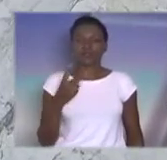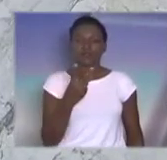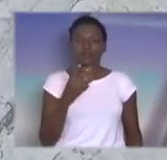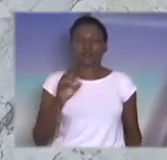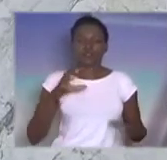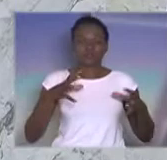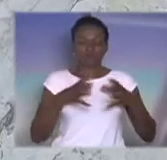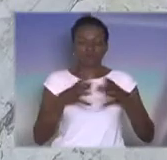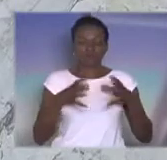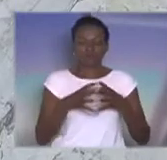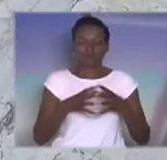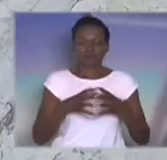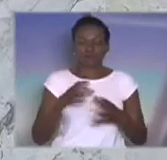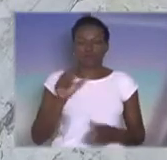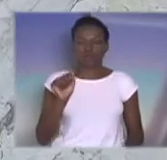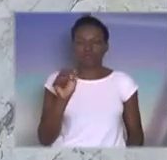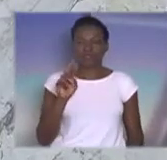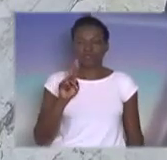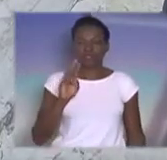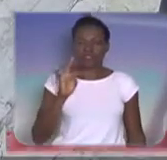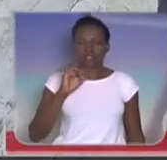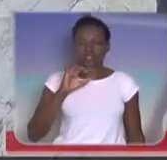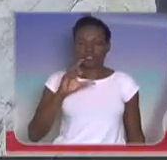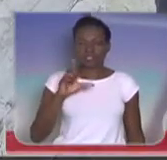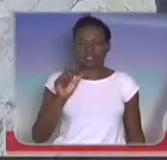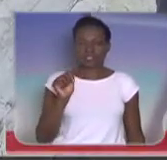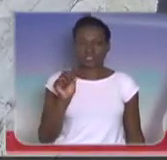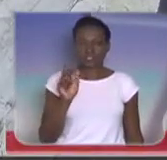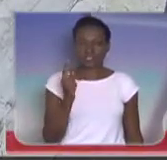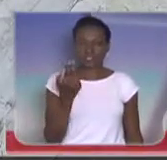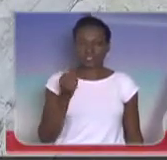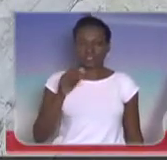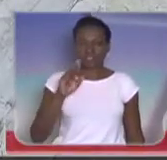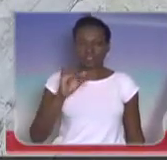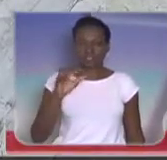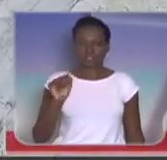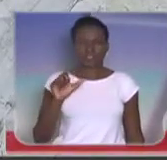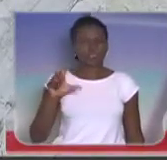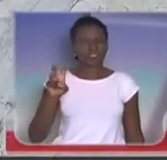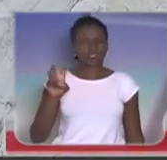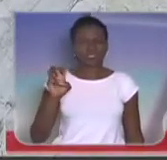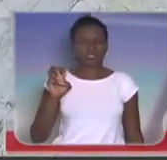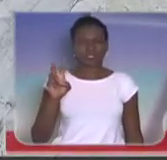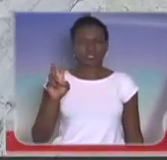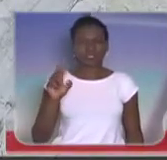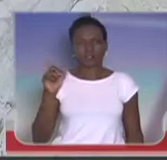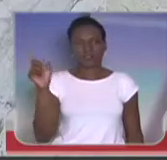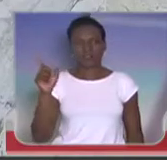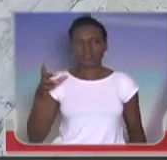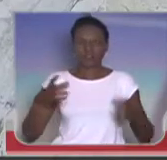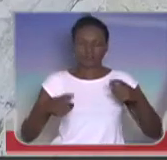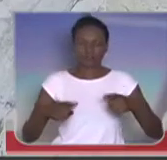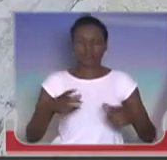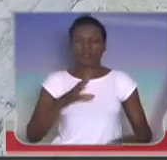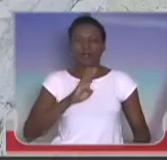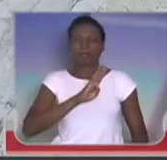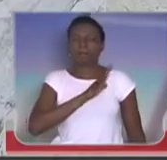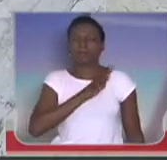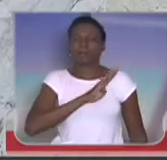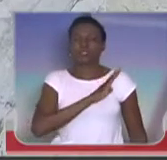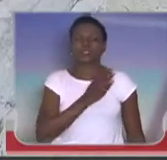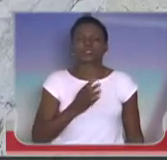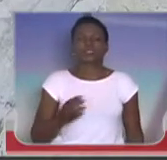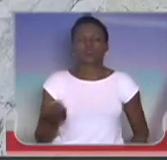o vigésimo GAC, sediado lá em Barueri. O senhor Ari Vieira é uma pessoa muito querida, deixou esposa e filha, e nós queremos aqui,